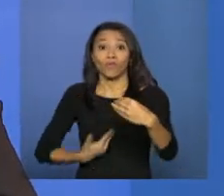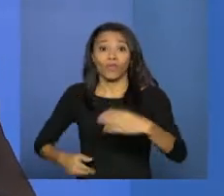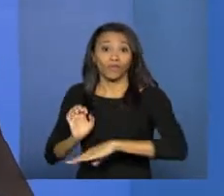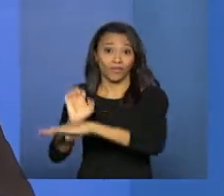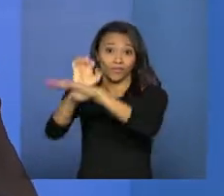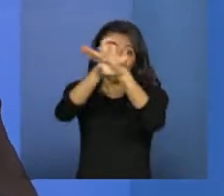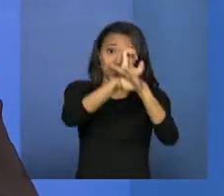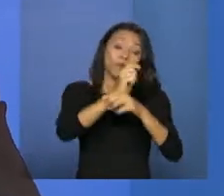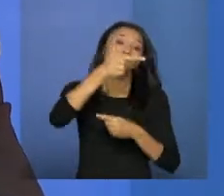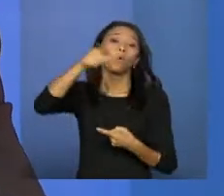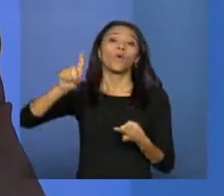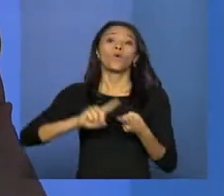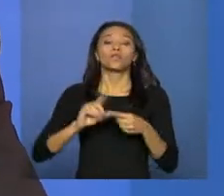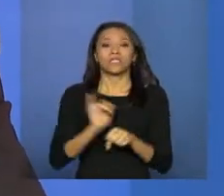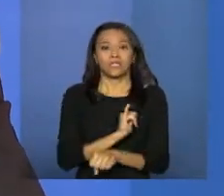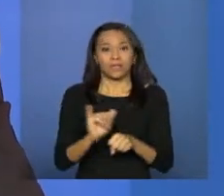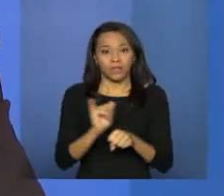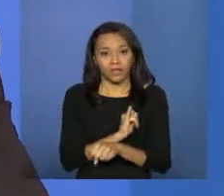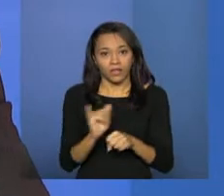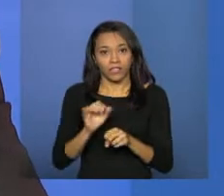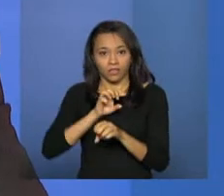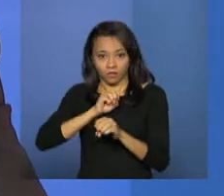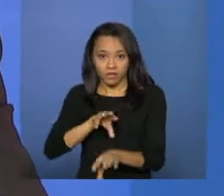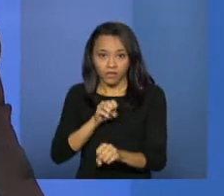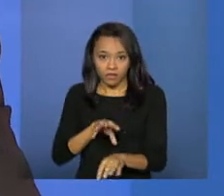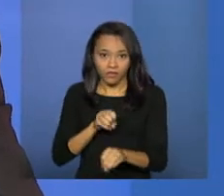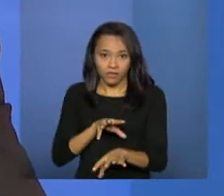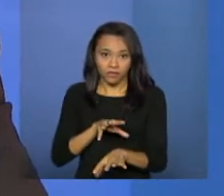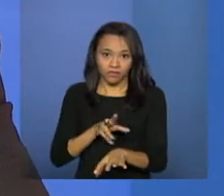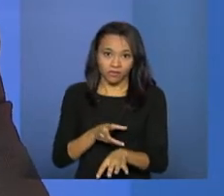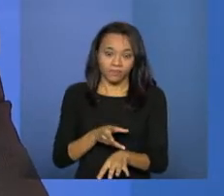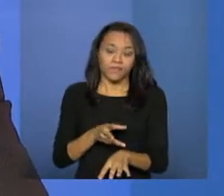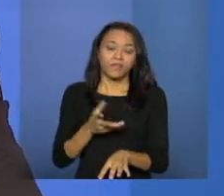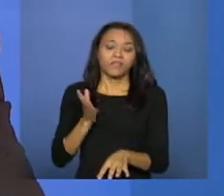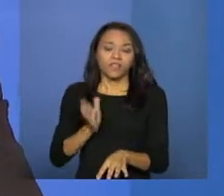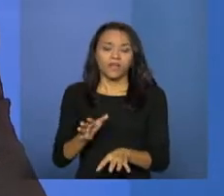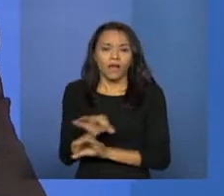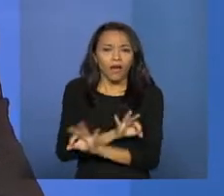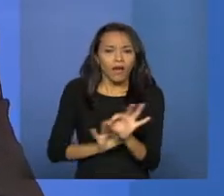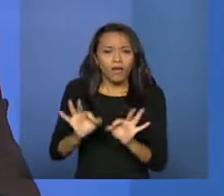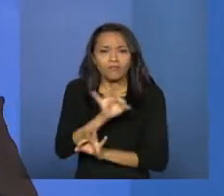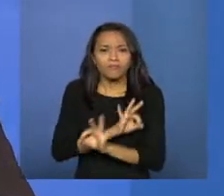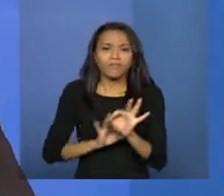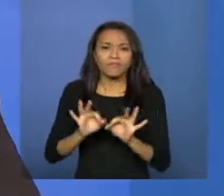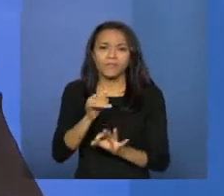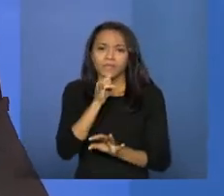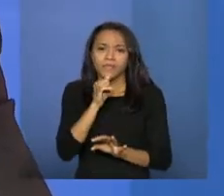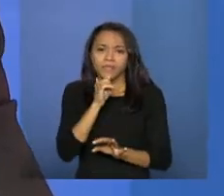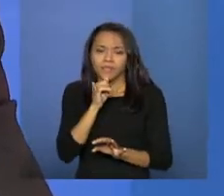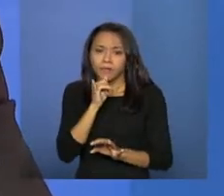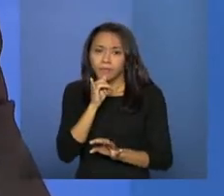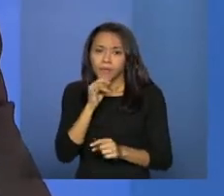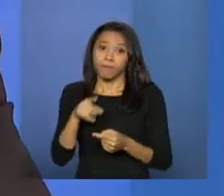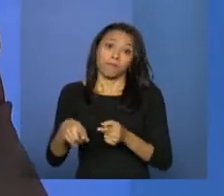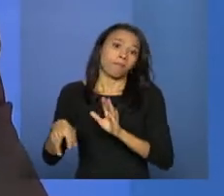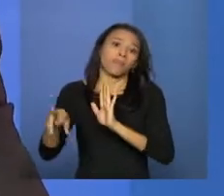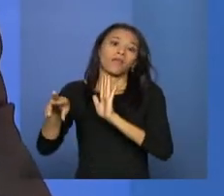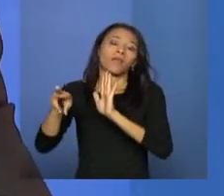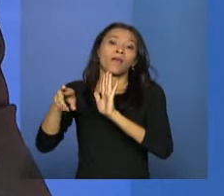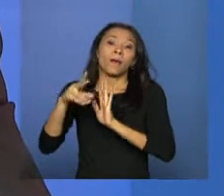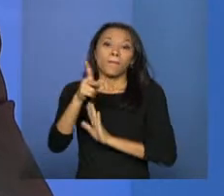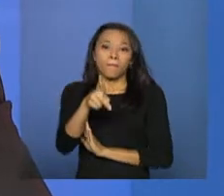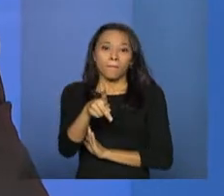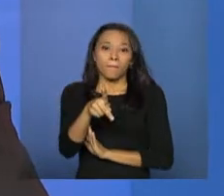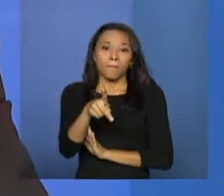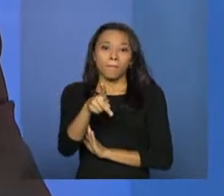estratégias da educação permanente estão sendo estruturadas, como parâmetros para a supervisão técnica na área da